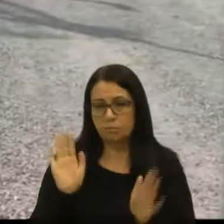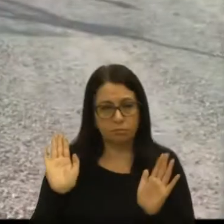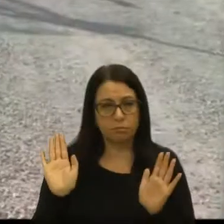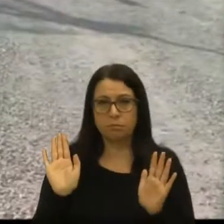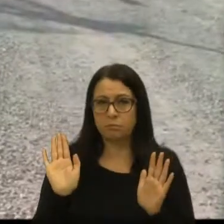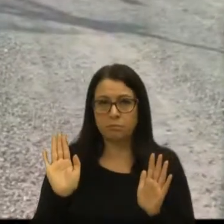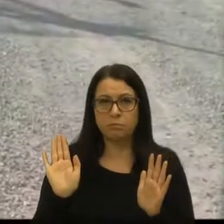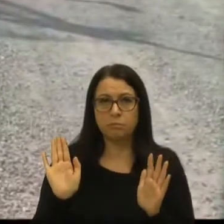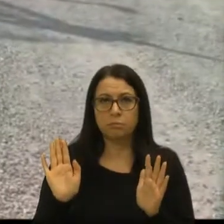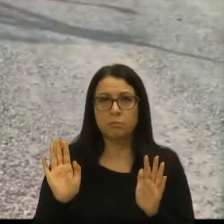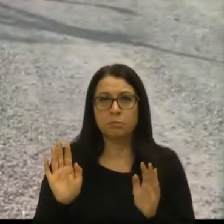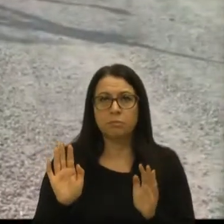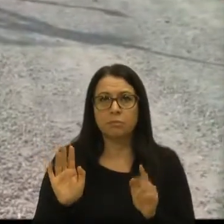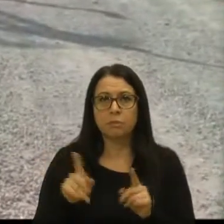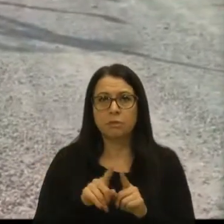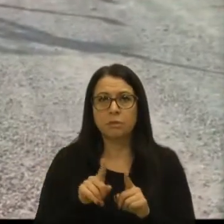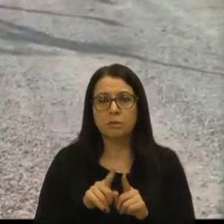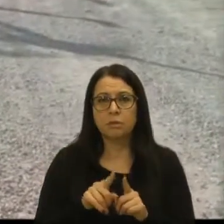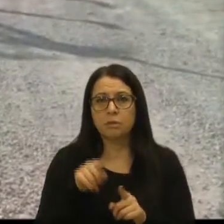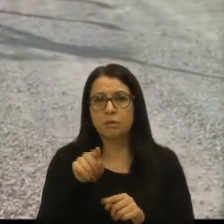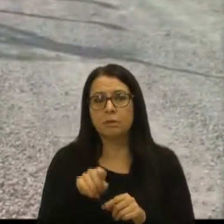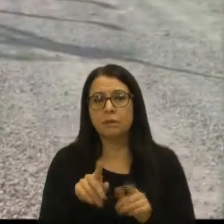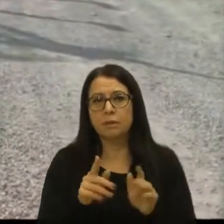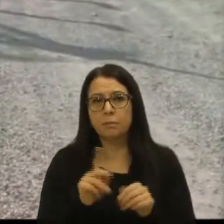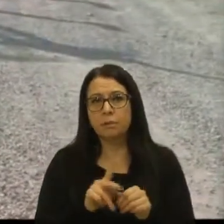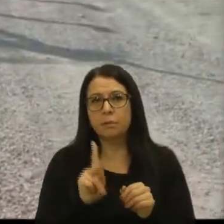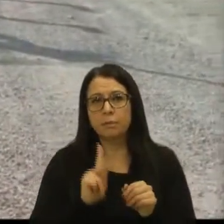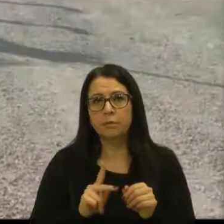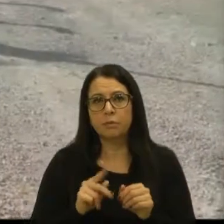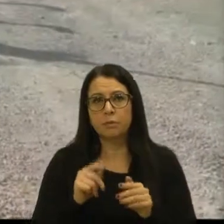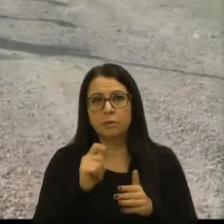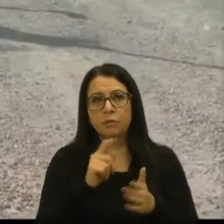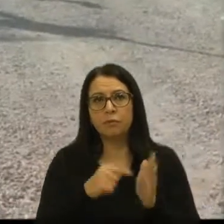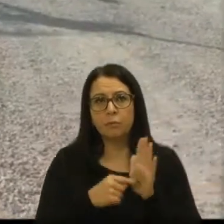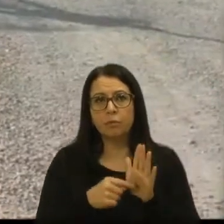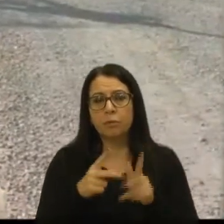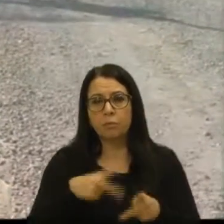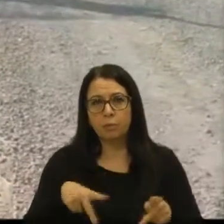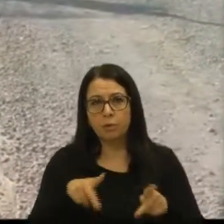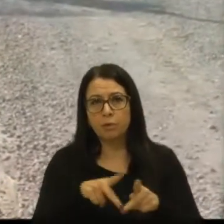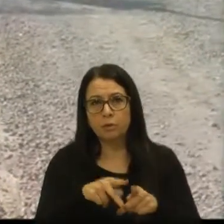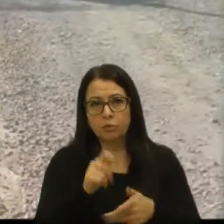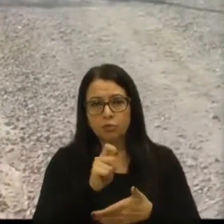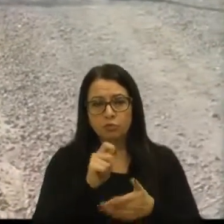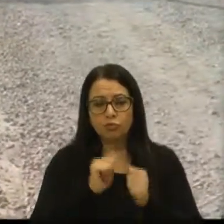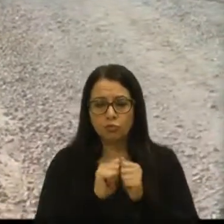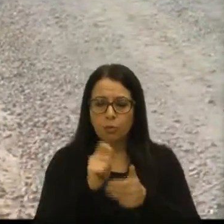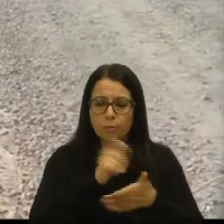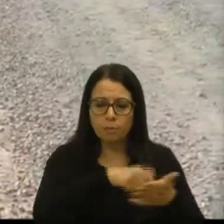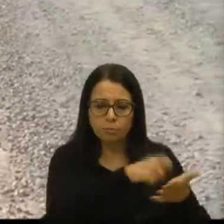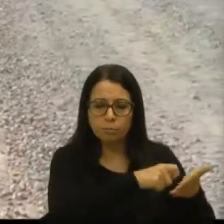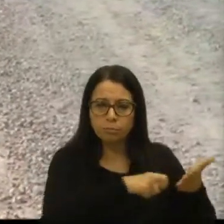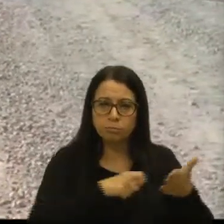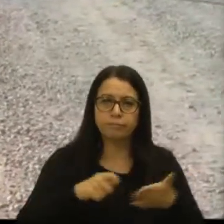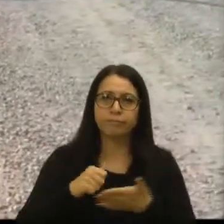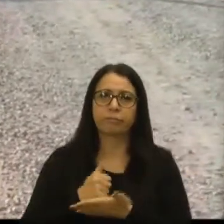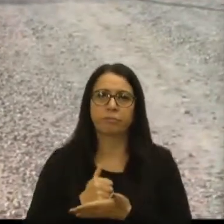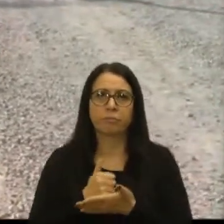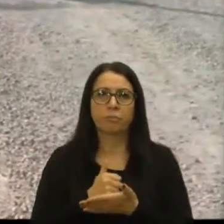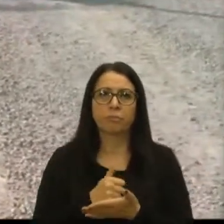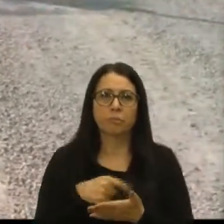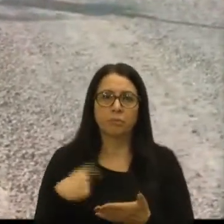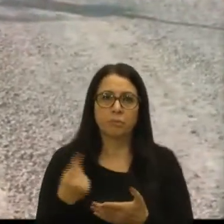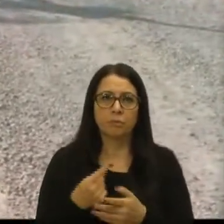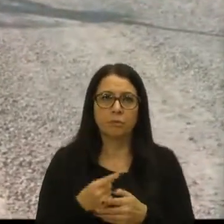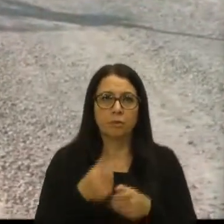Aqui tem o nosso amigo Sassetti, e aqui foi juntado, a população aqui da região, juntou tudo isso, abaixo assinado aqui, e o nosso Sassetti irá explicar